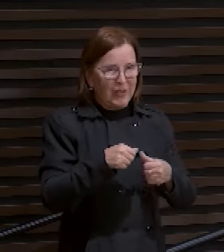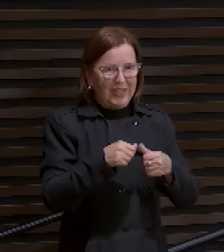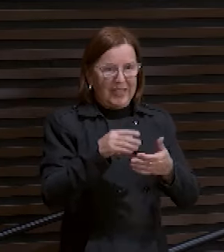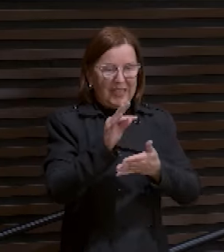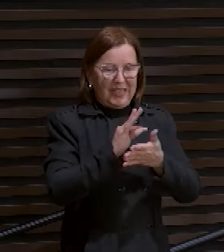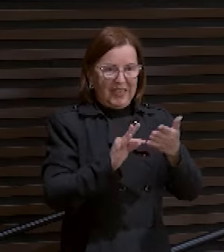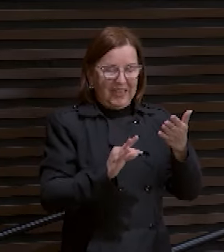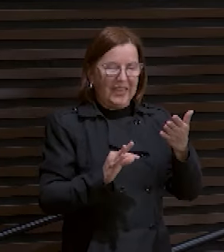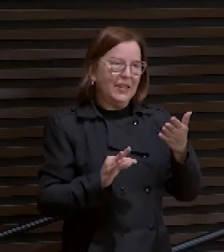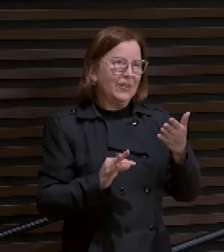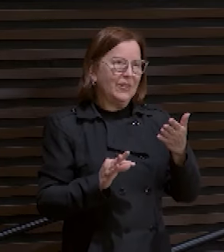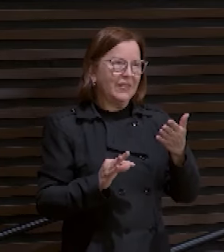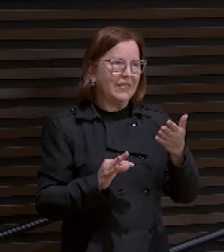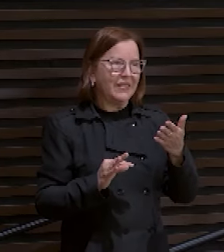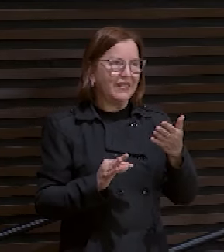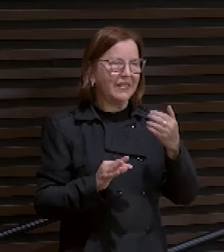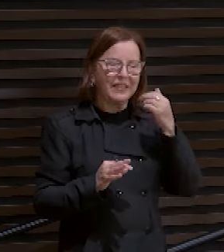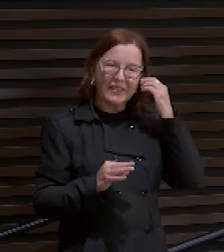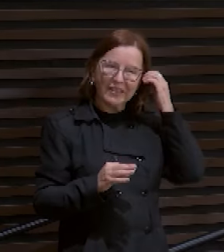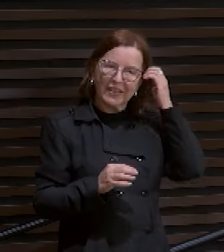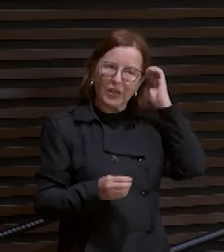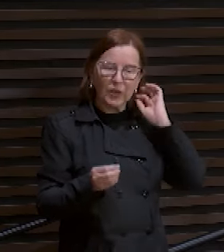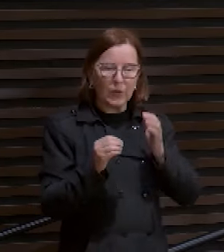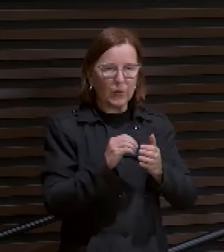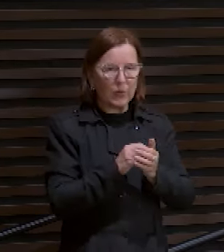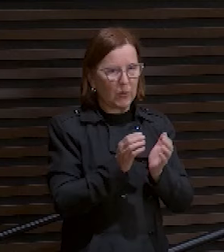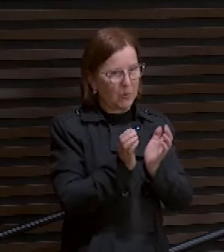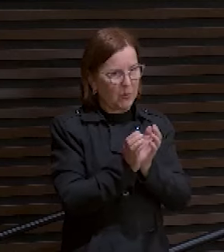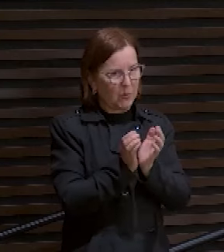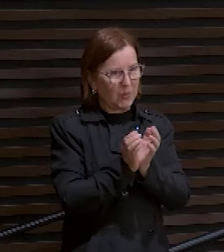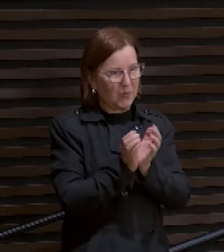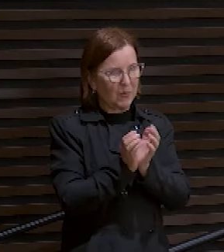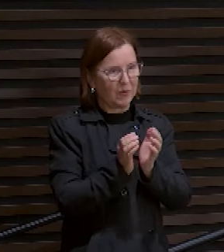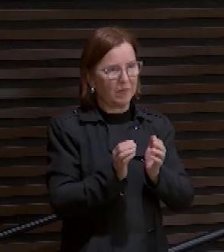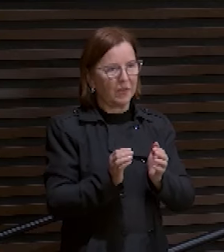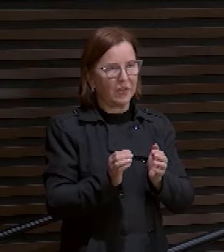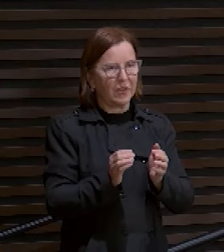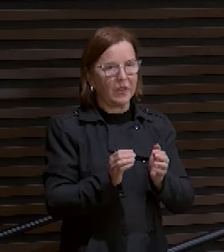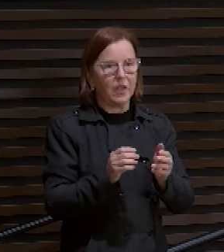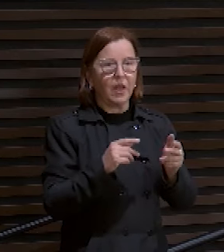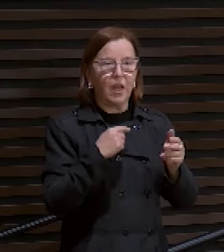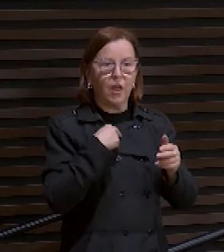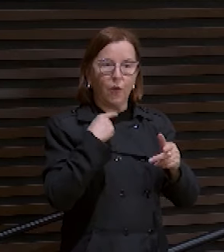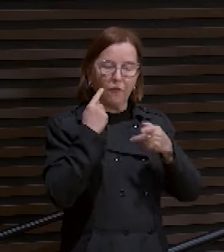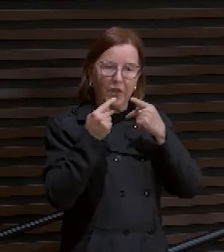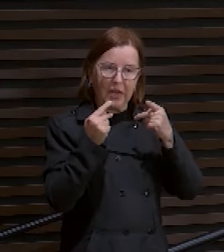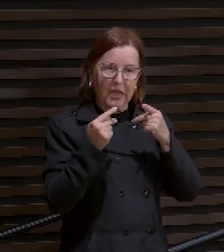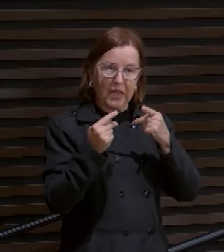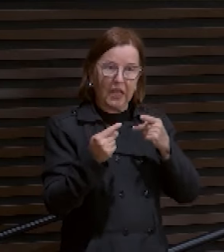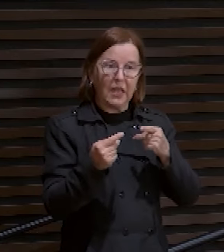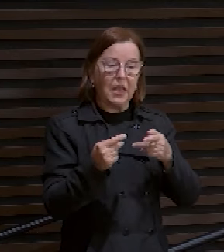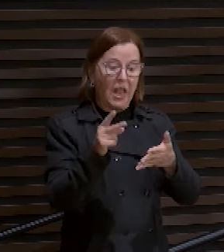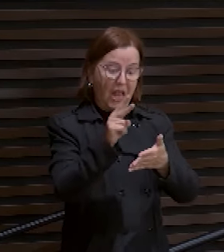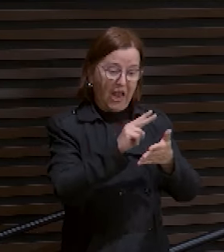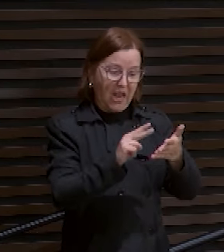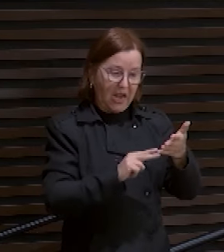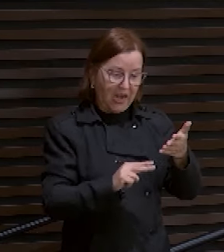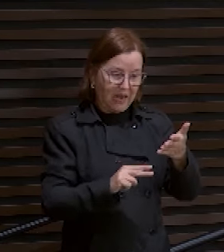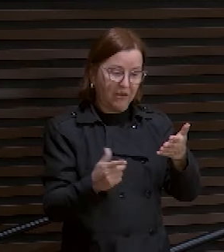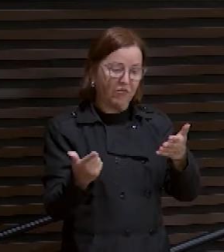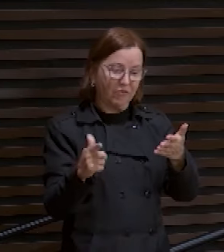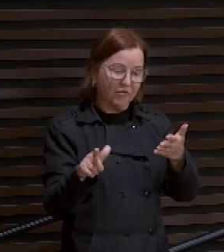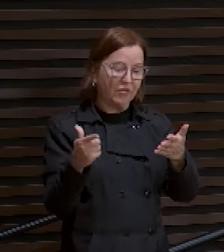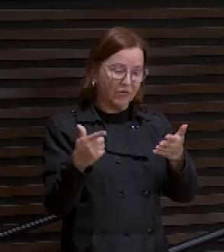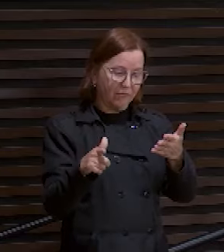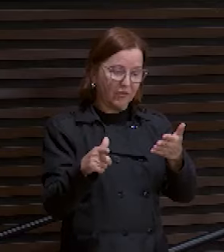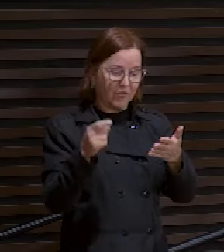colocou no grupo de pais. E eu disse para eles. Vocês leiam, releiam, rumine esse texto.